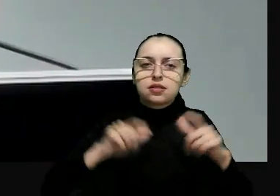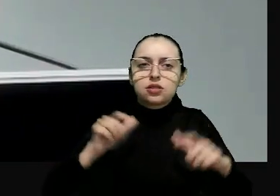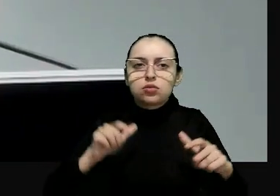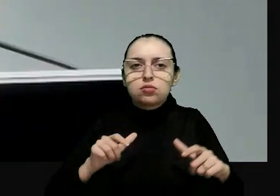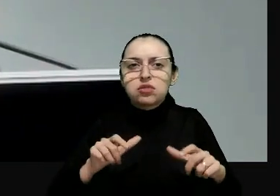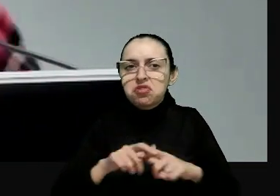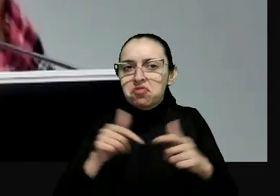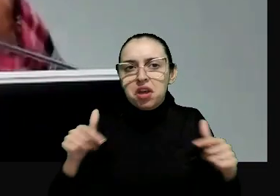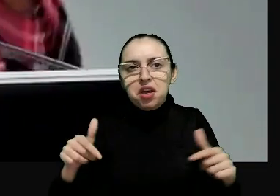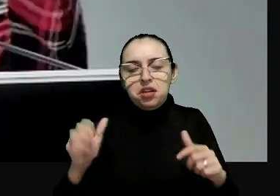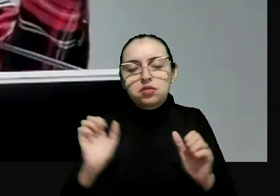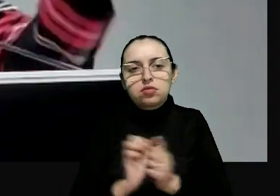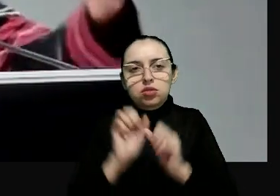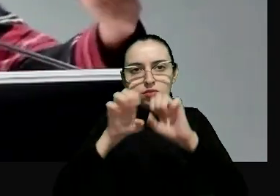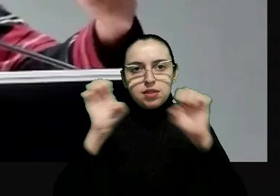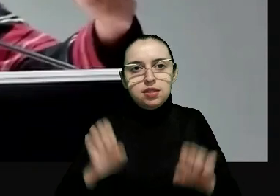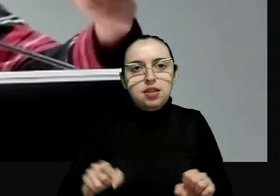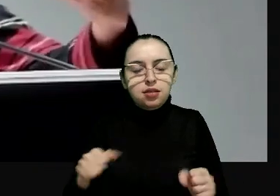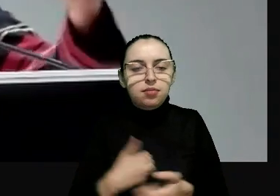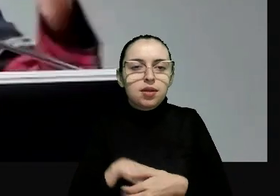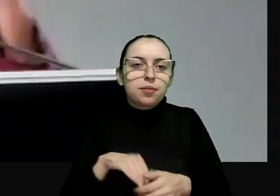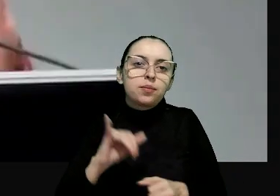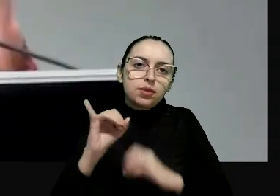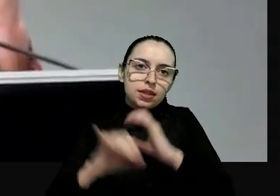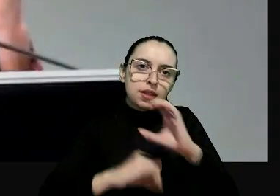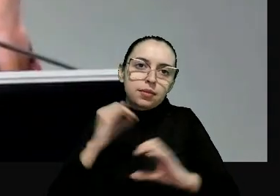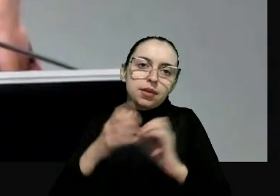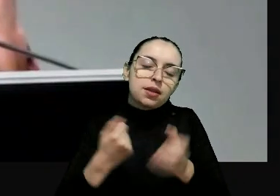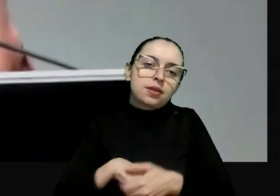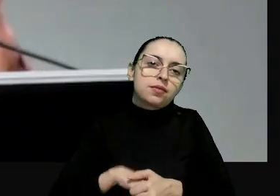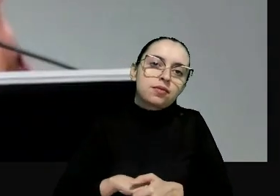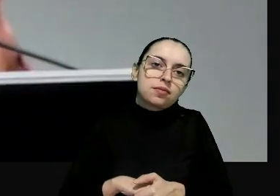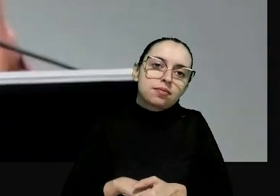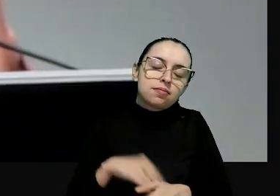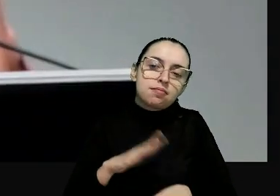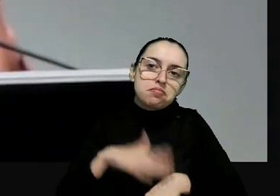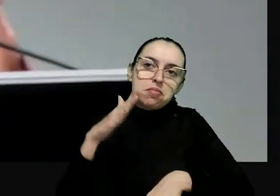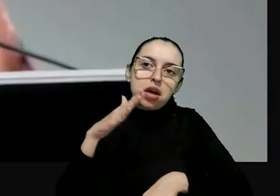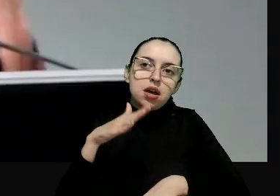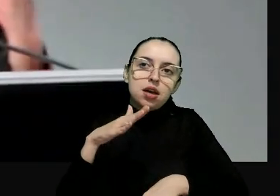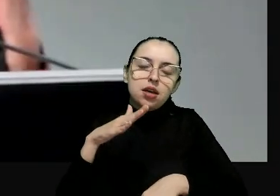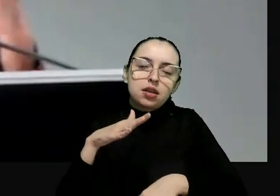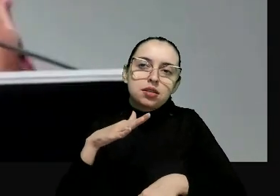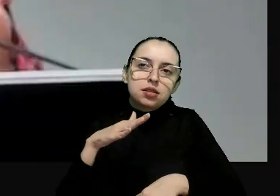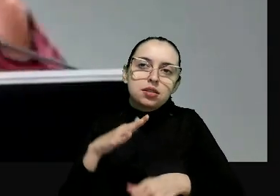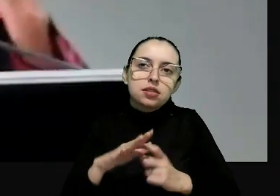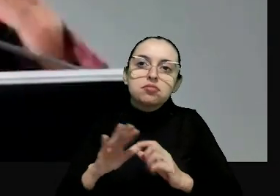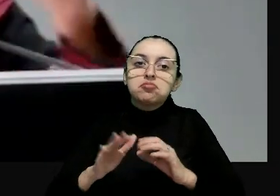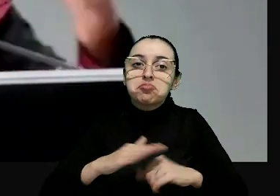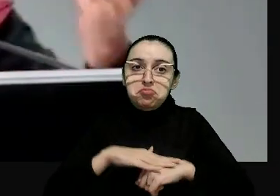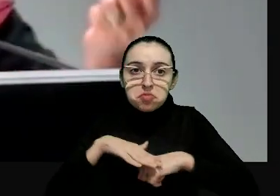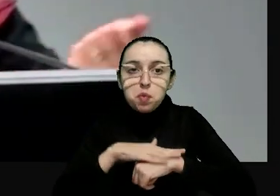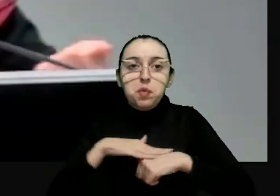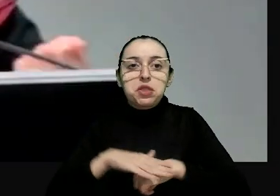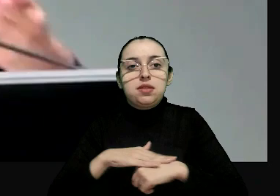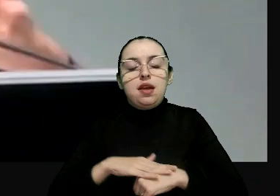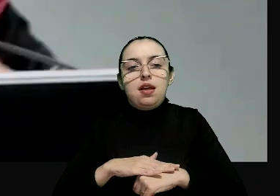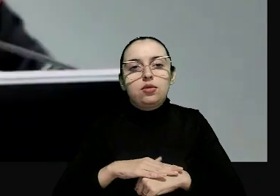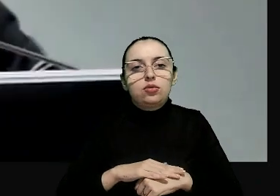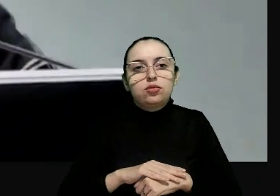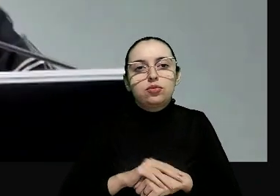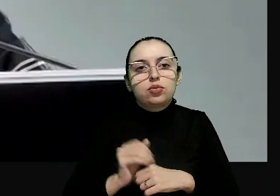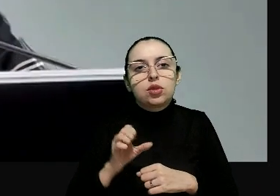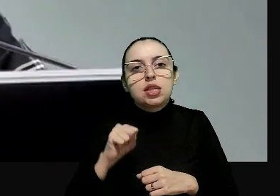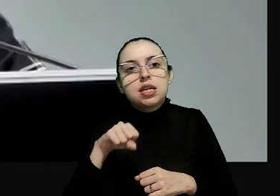o Supremo e o sistema interamericano. Ou seja, há, cada vez mais, uma permeabilidade geológica